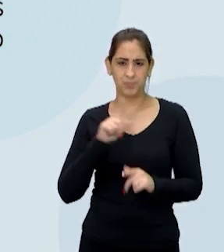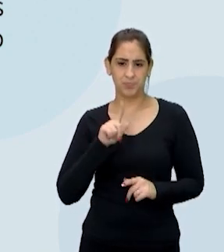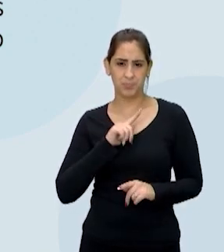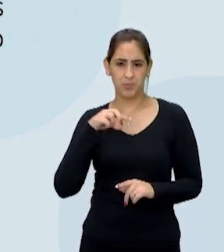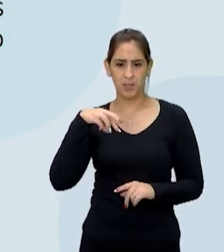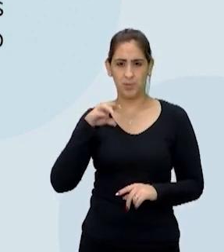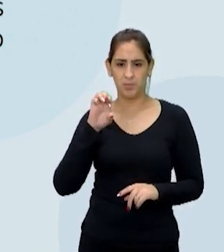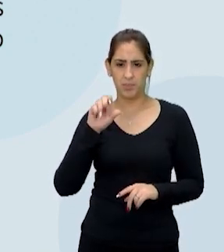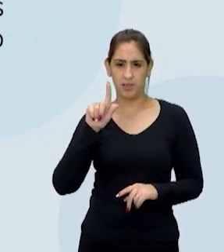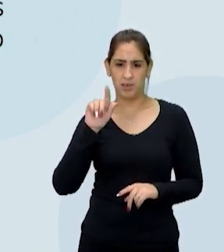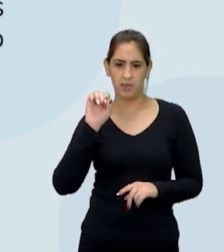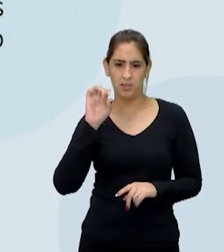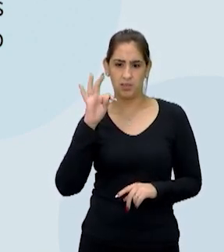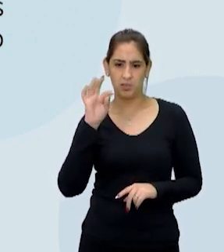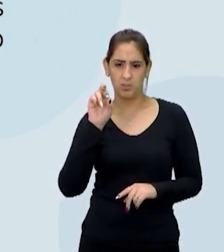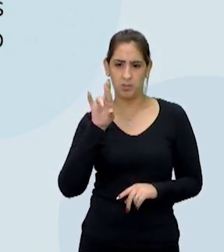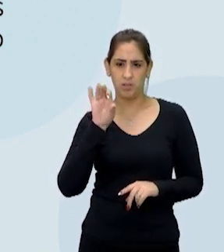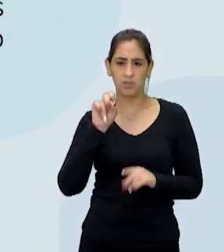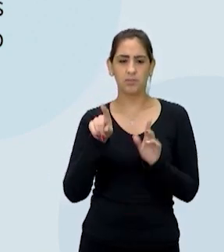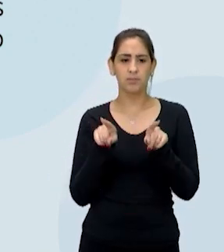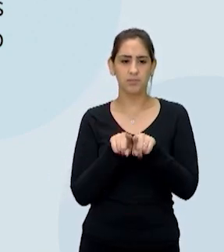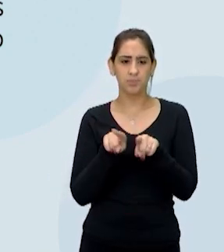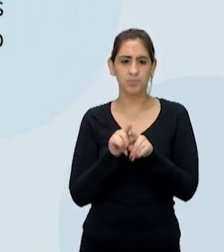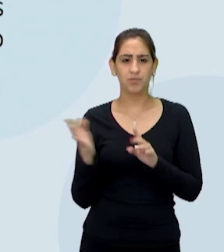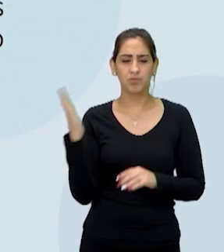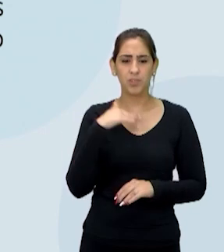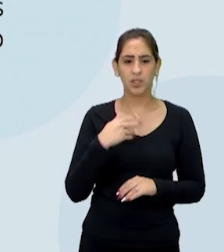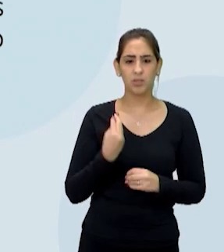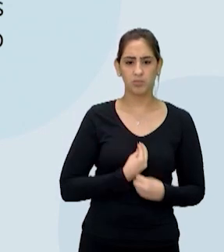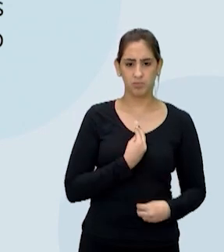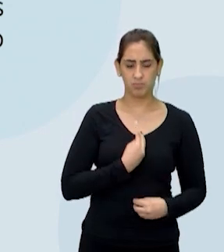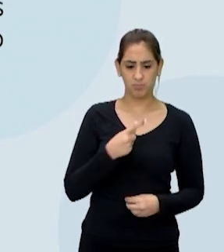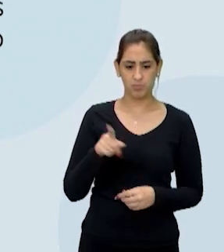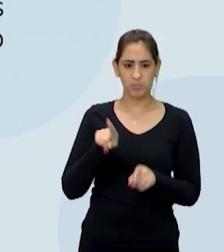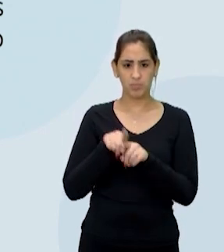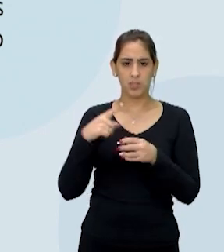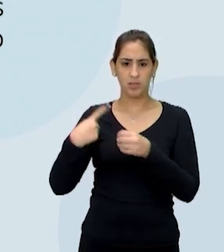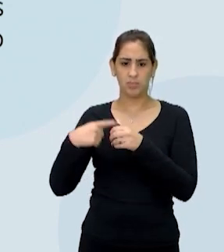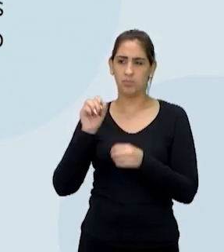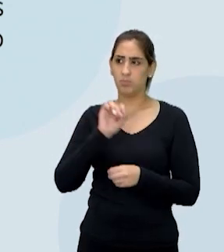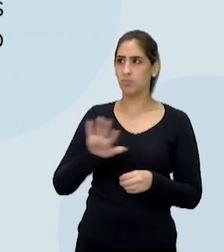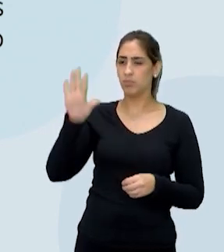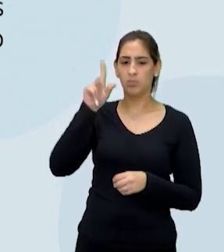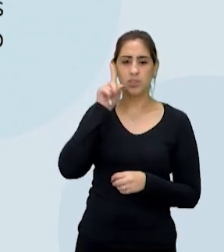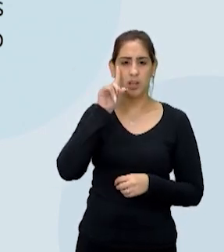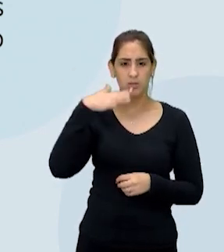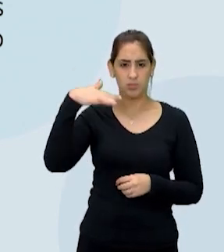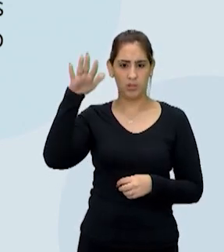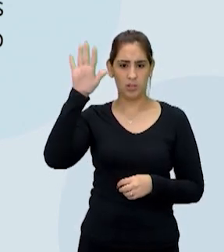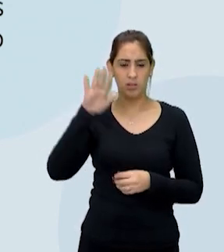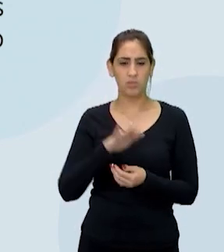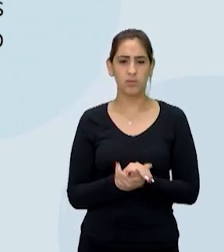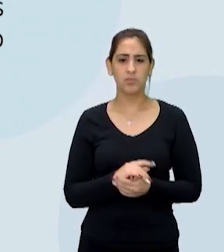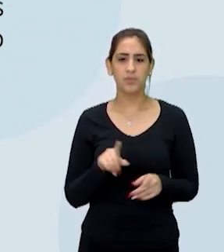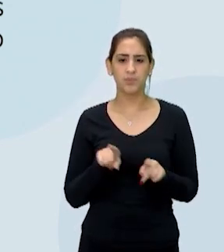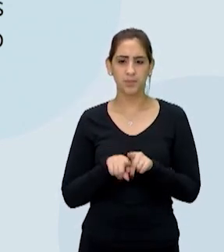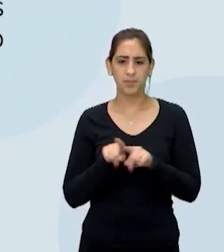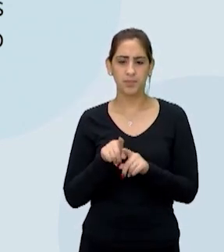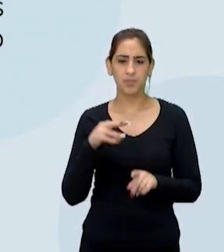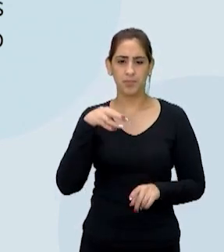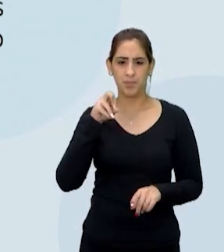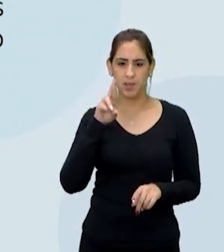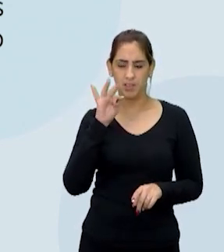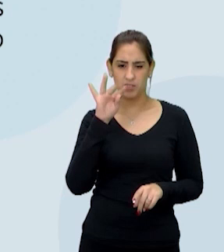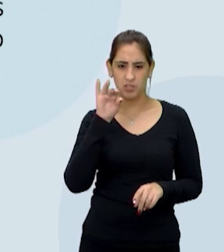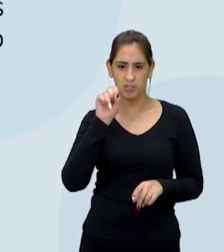algo que também já vinha sendo vivenciado no exterior. Para o professor, então, Martins Filho